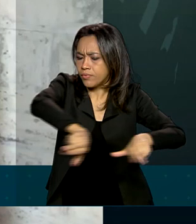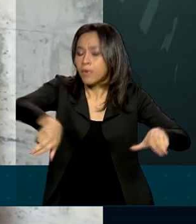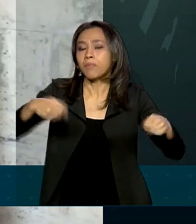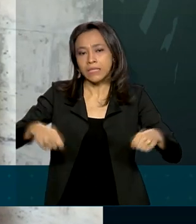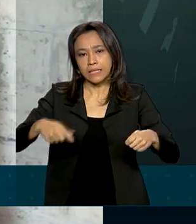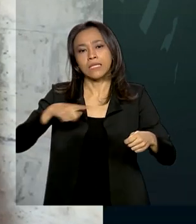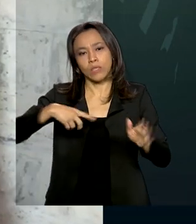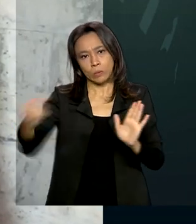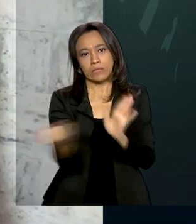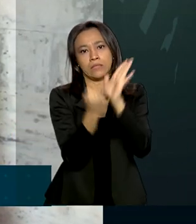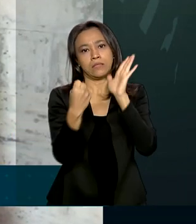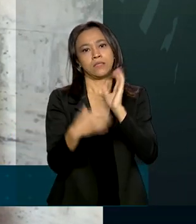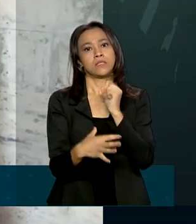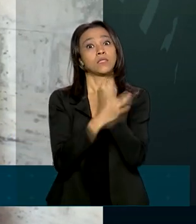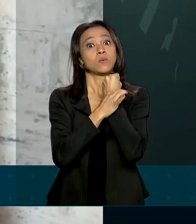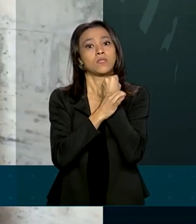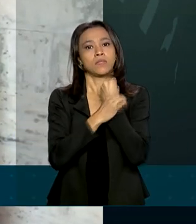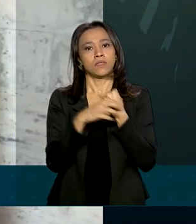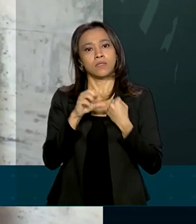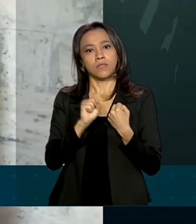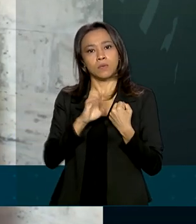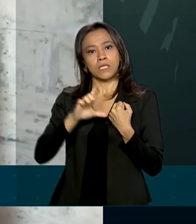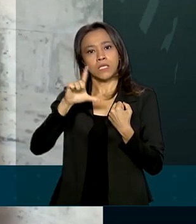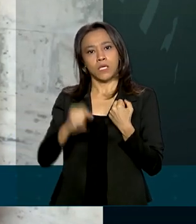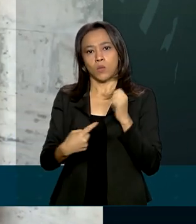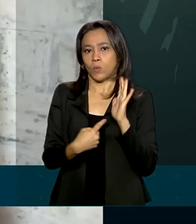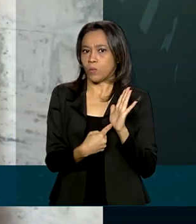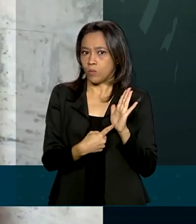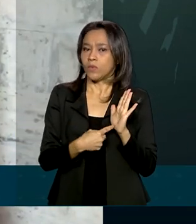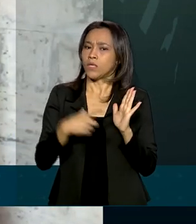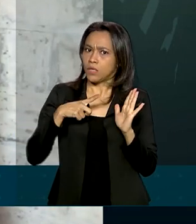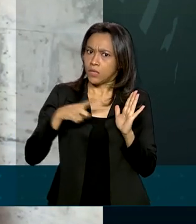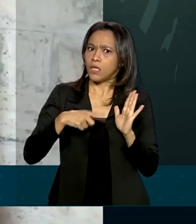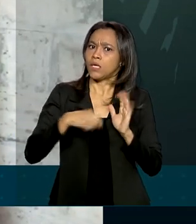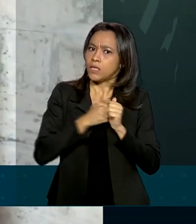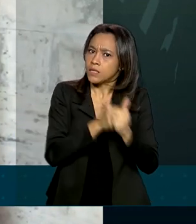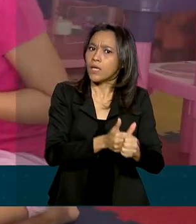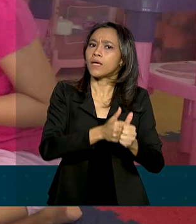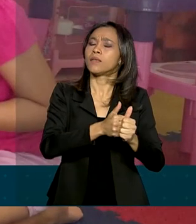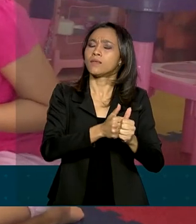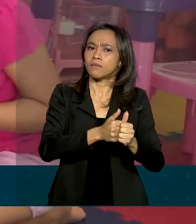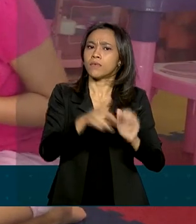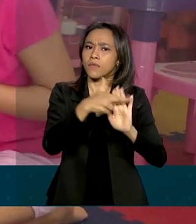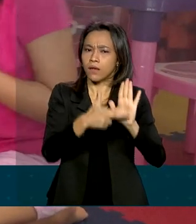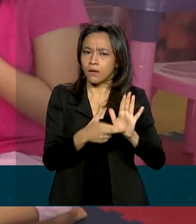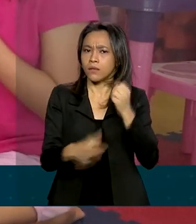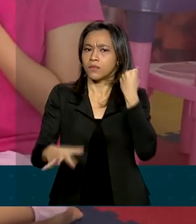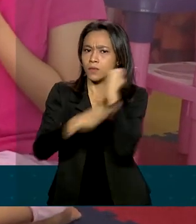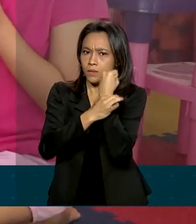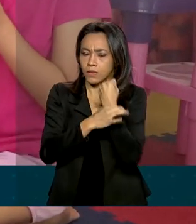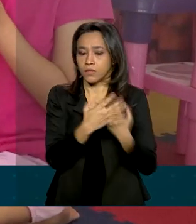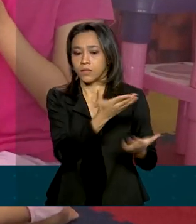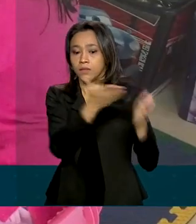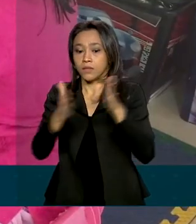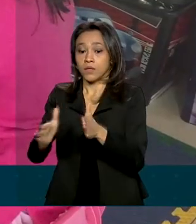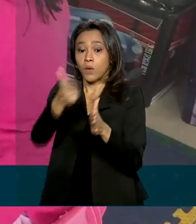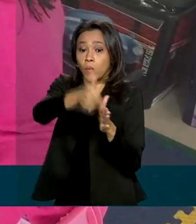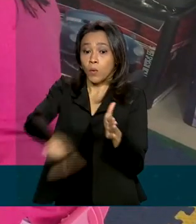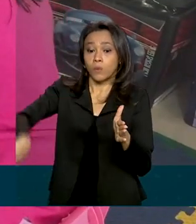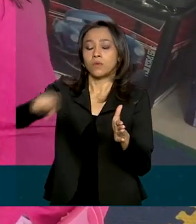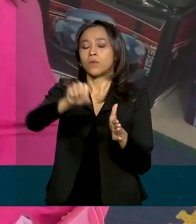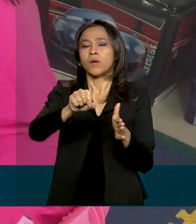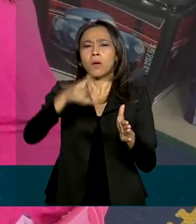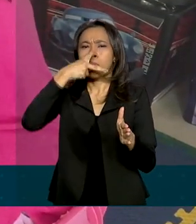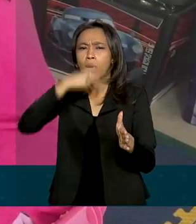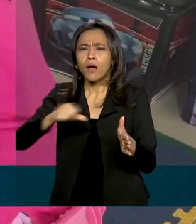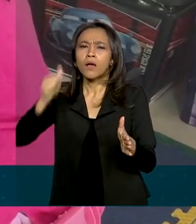selo do Inmetro. Ele é a garantia de que, de fato, os requisitos mínimos de segurança estão sendo atendidos. Um outro aspecto importante é que todos os